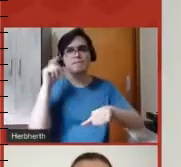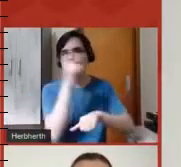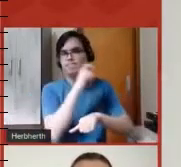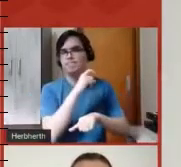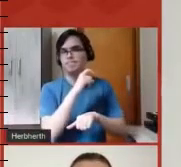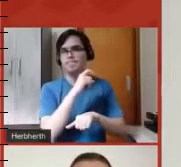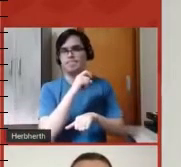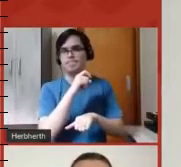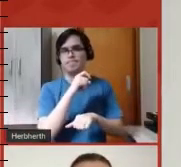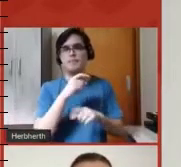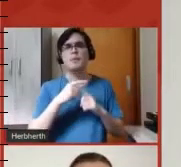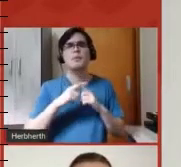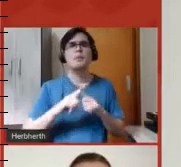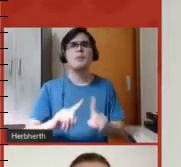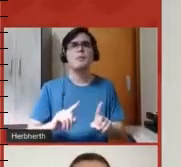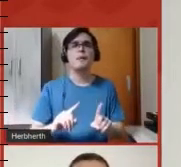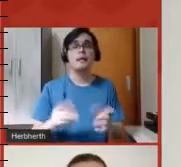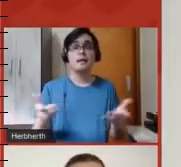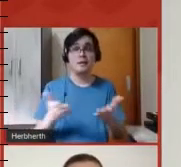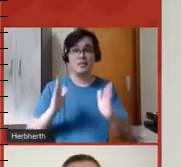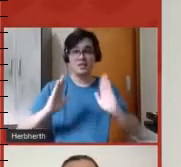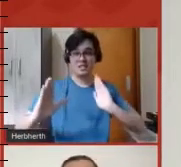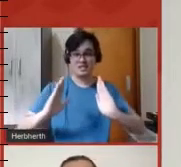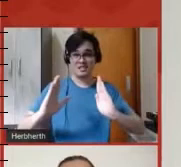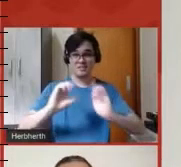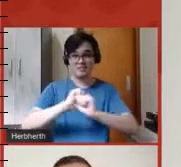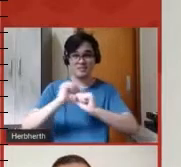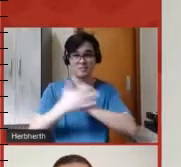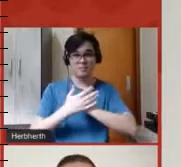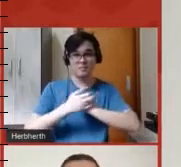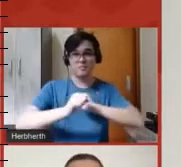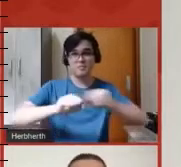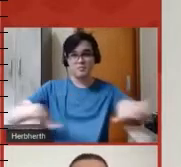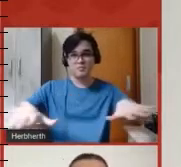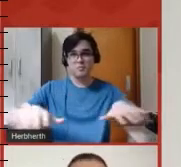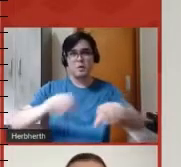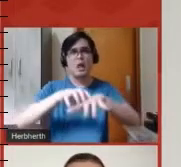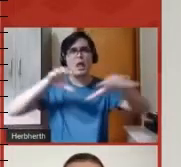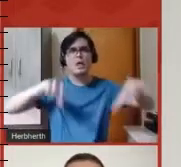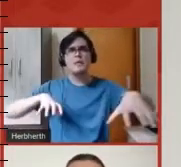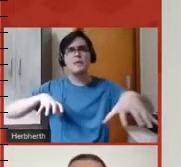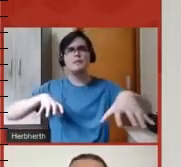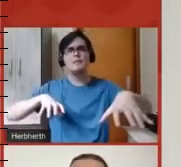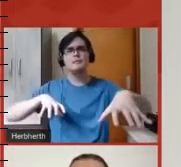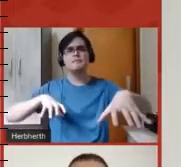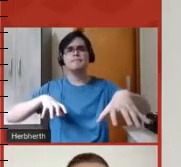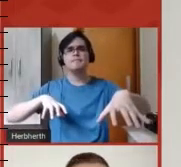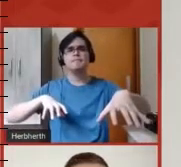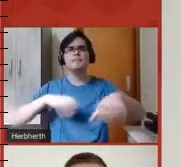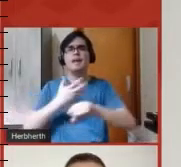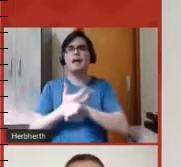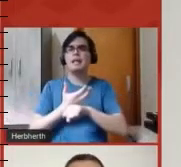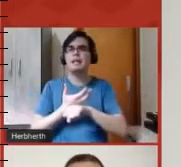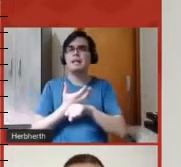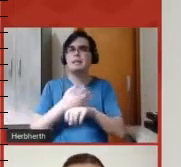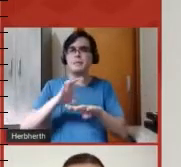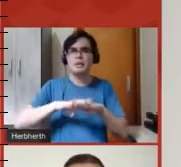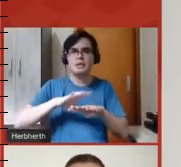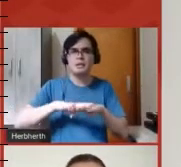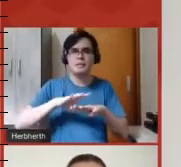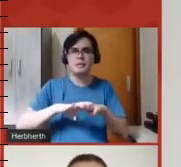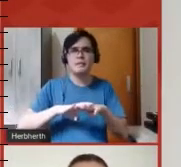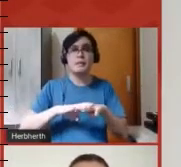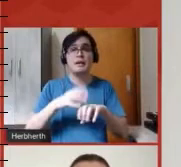cenário como esse, né, uma oferta não presencial de uma disciplina de matemática, uma disciplina